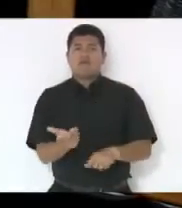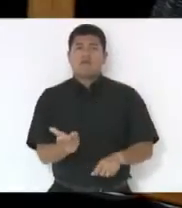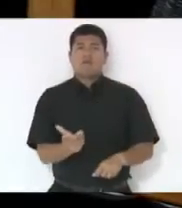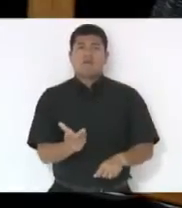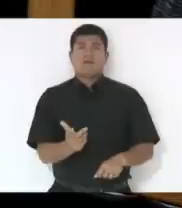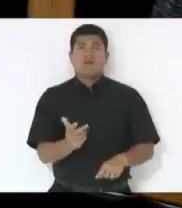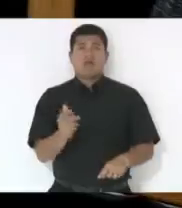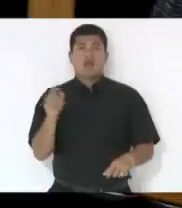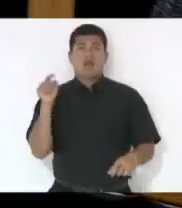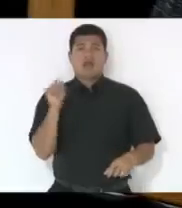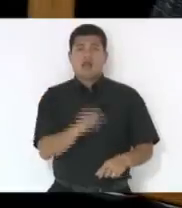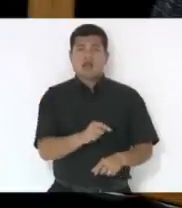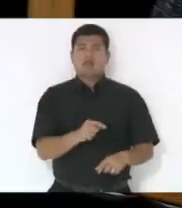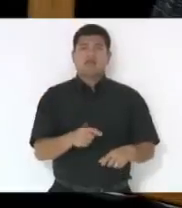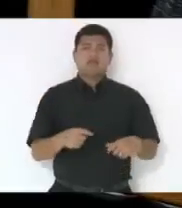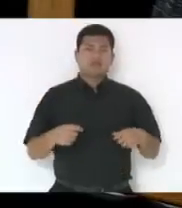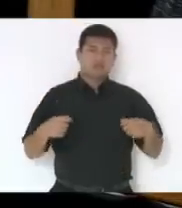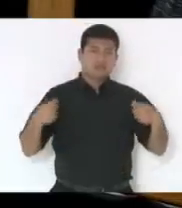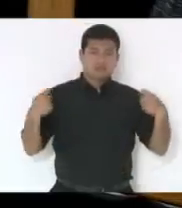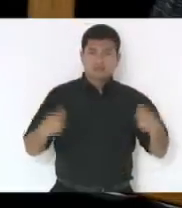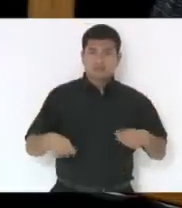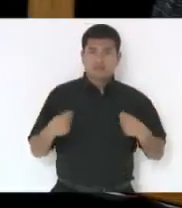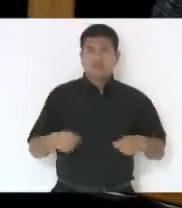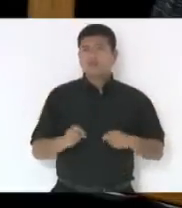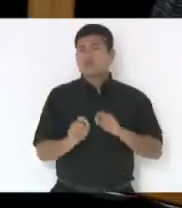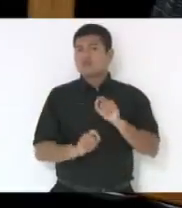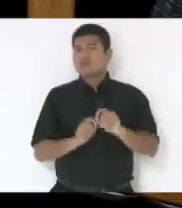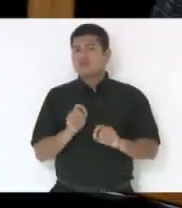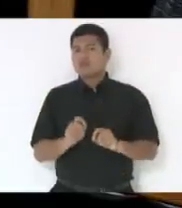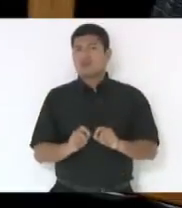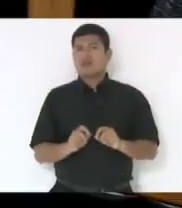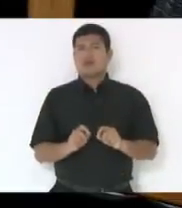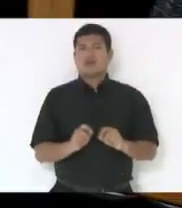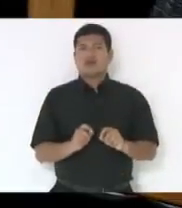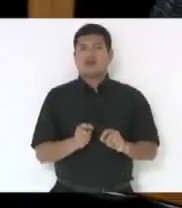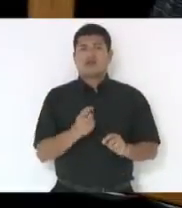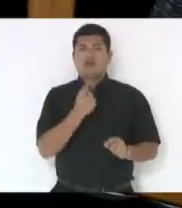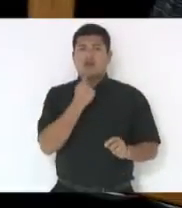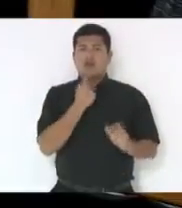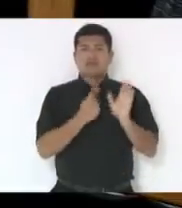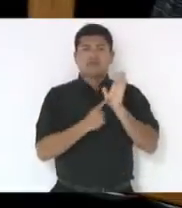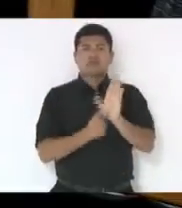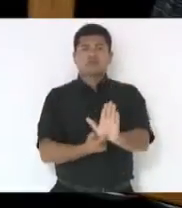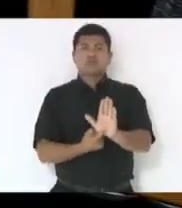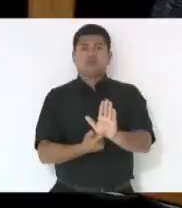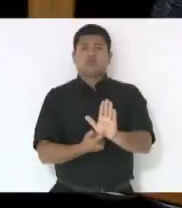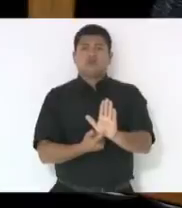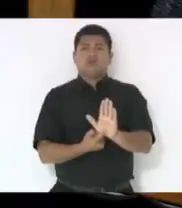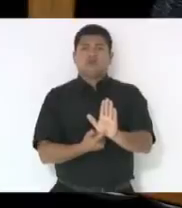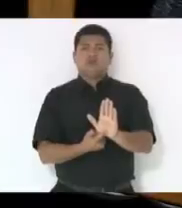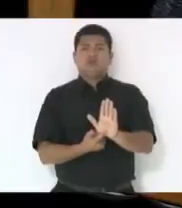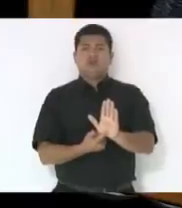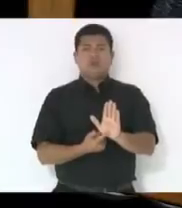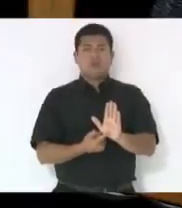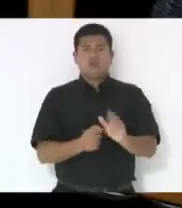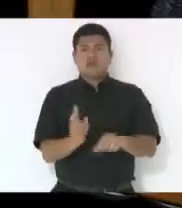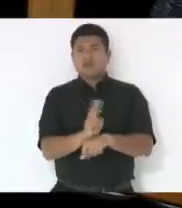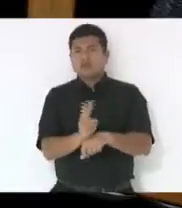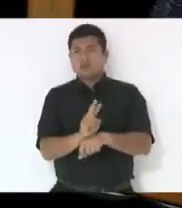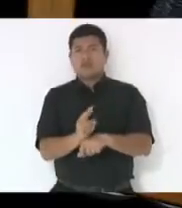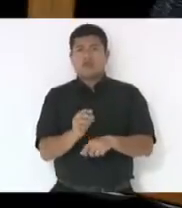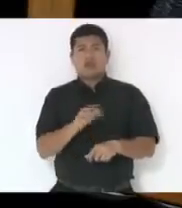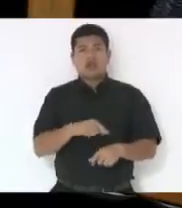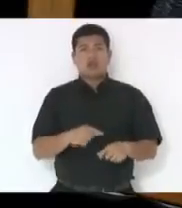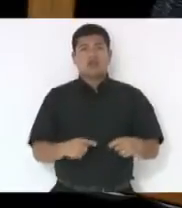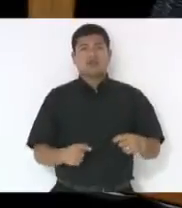ela preconiza que quando se trata presidente de renúncia fiscal, o projeto, além de ser imoral, ele também